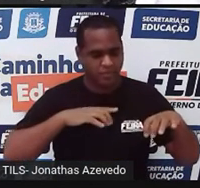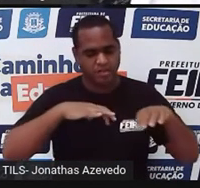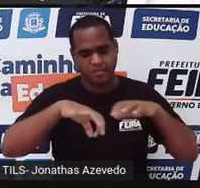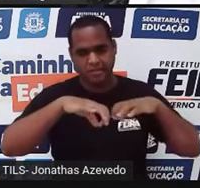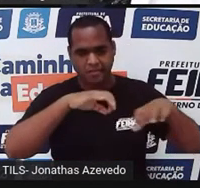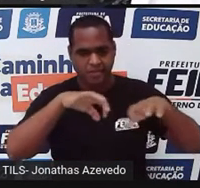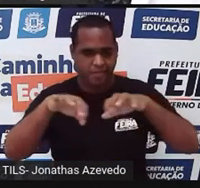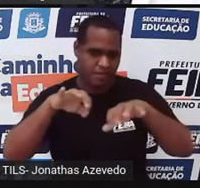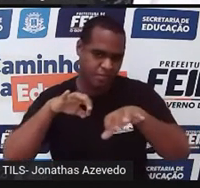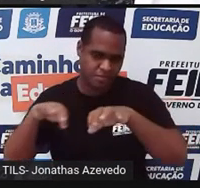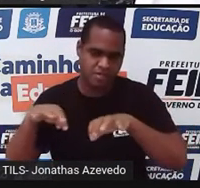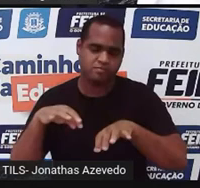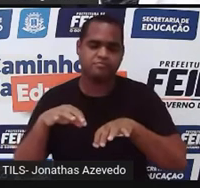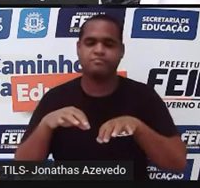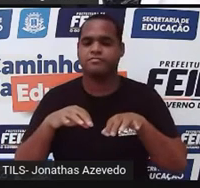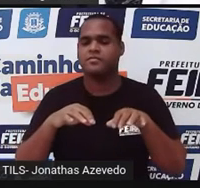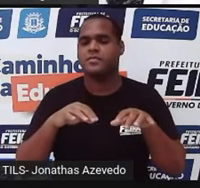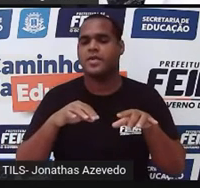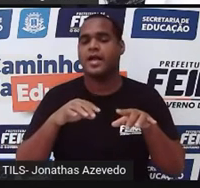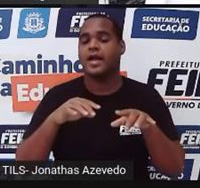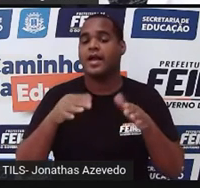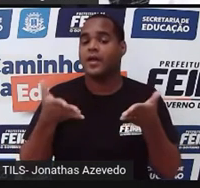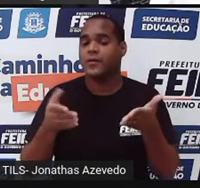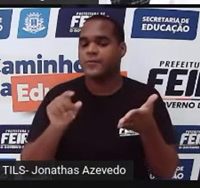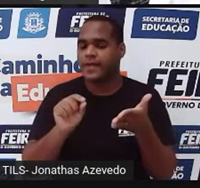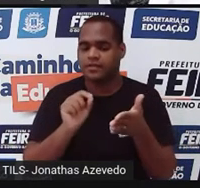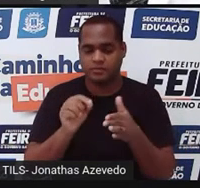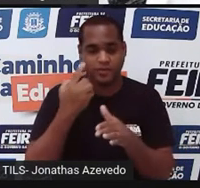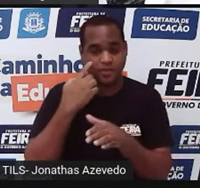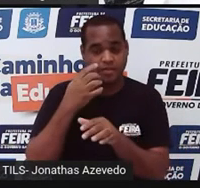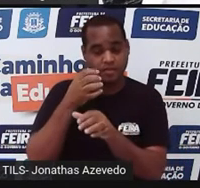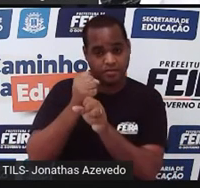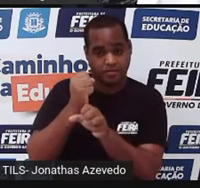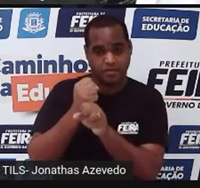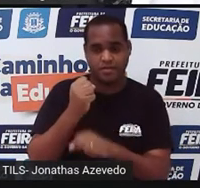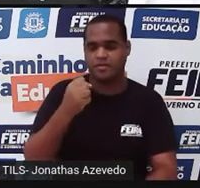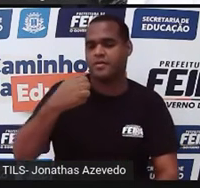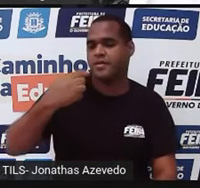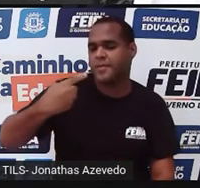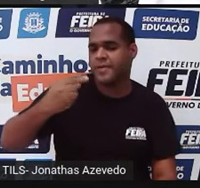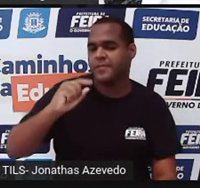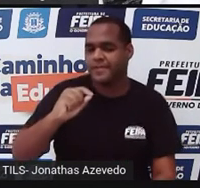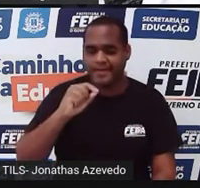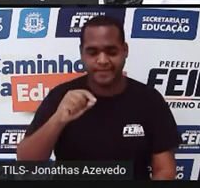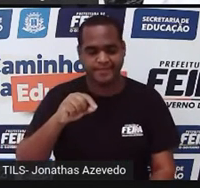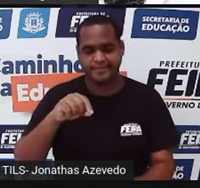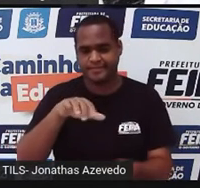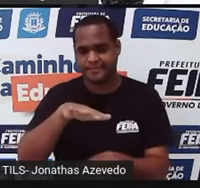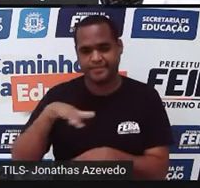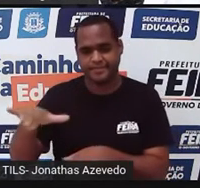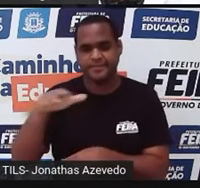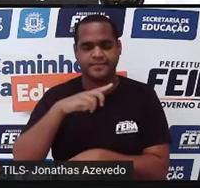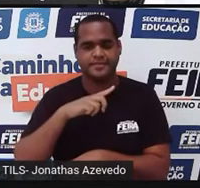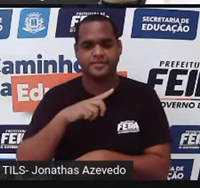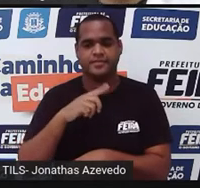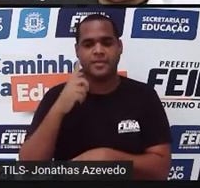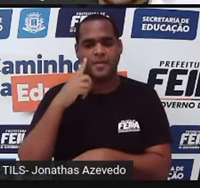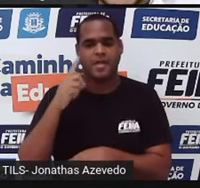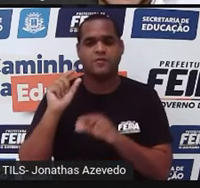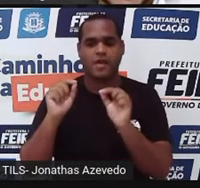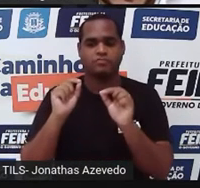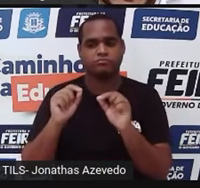e a gente vai calcular primeiro as áreas dos cômodos que têm formatos